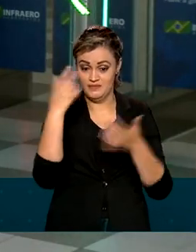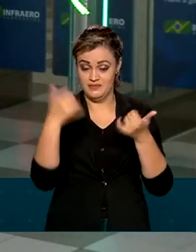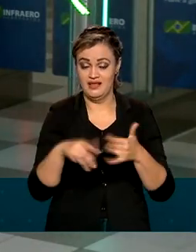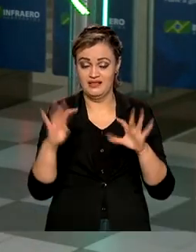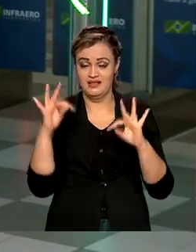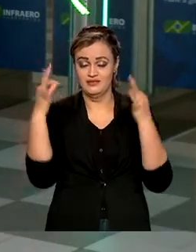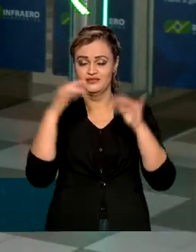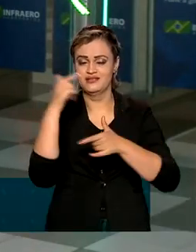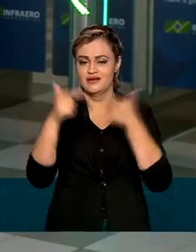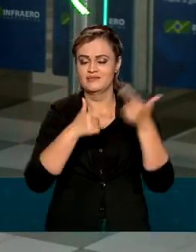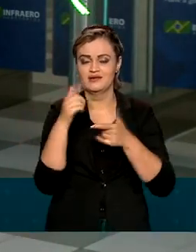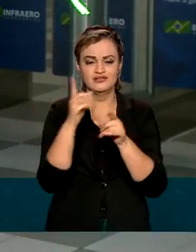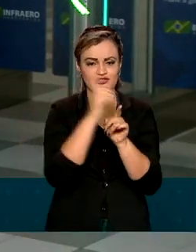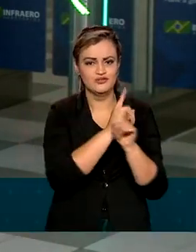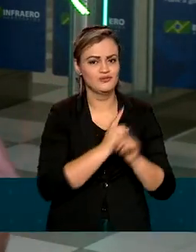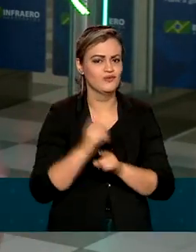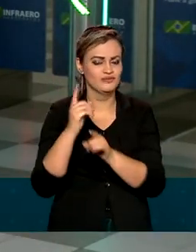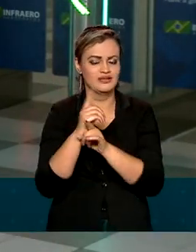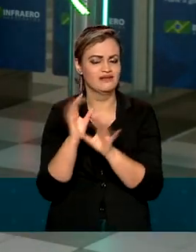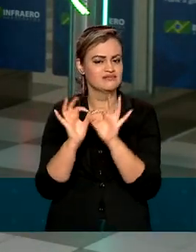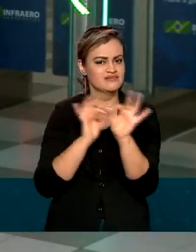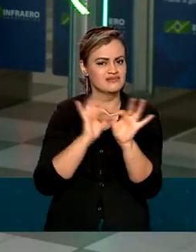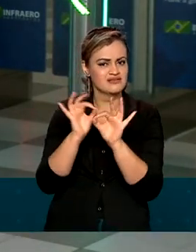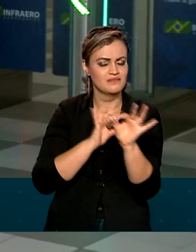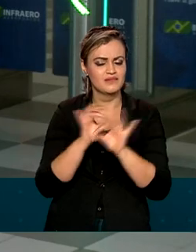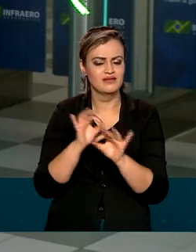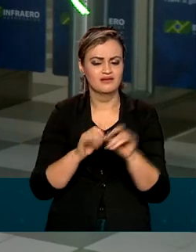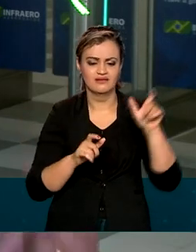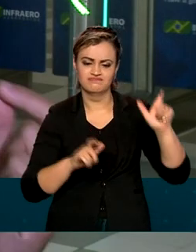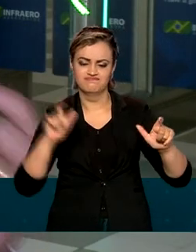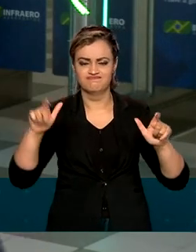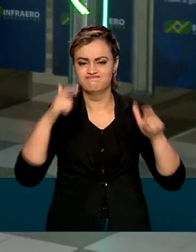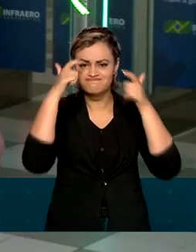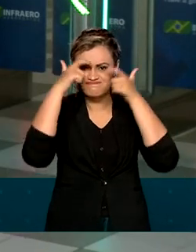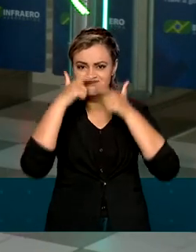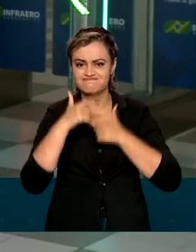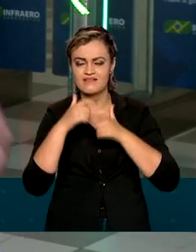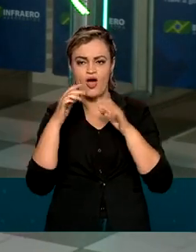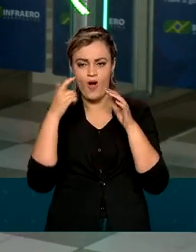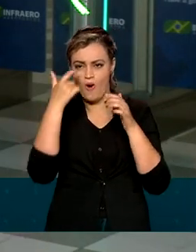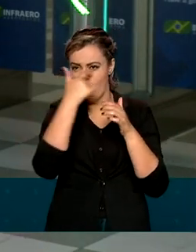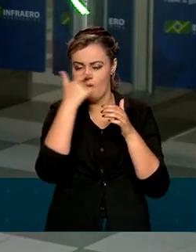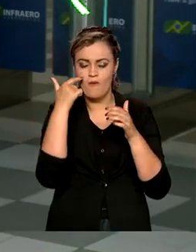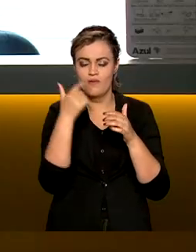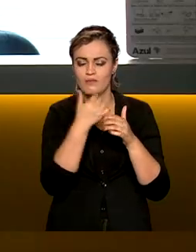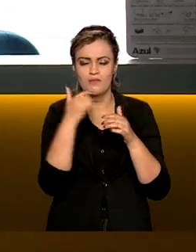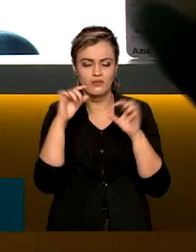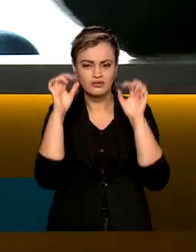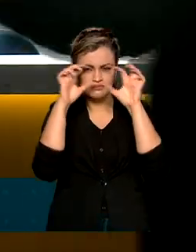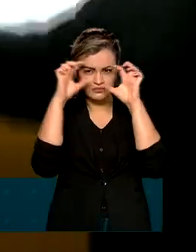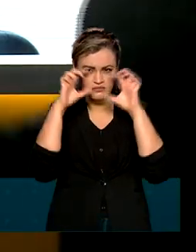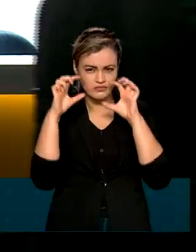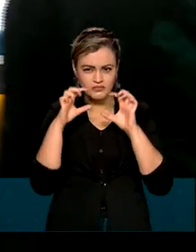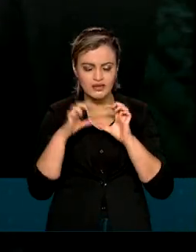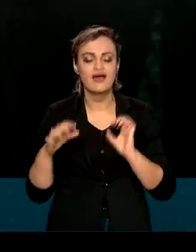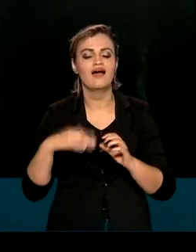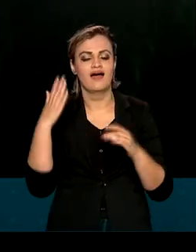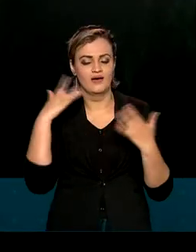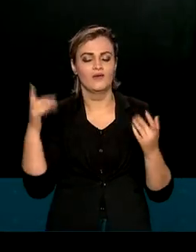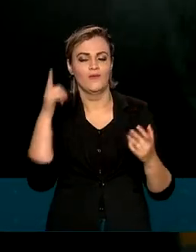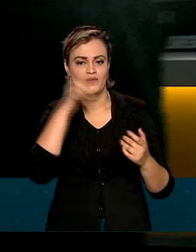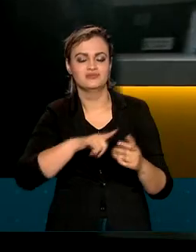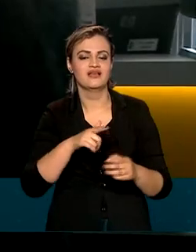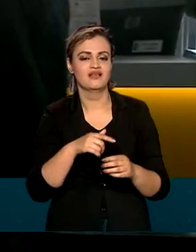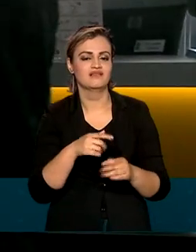com identificação, utilizando distanciamento entre pontos da face, Distância dos olhos, do nariz, da boca. Com isso, a gente consegue garantir uma